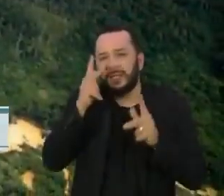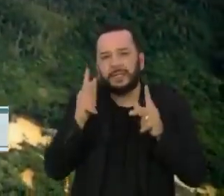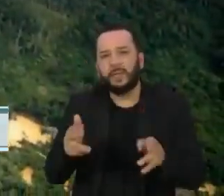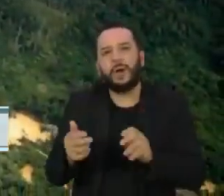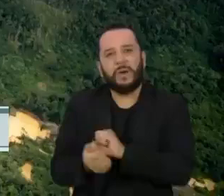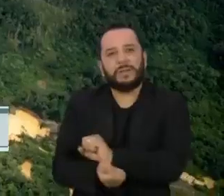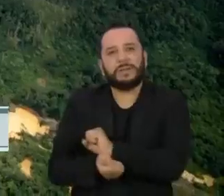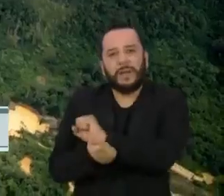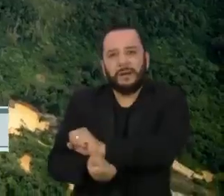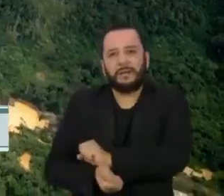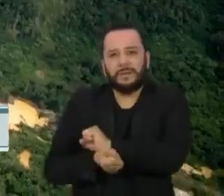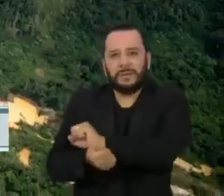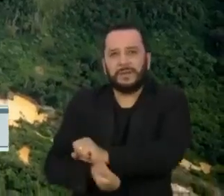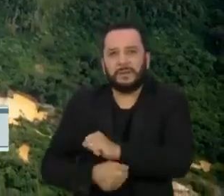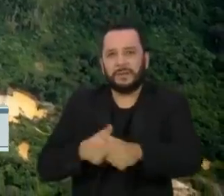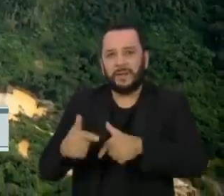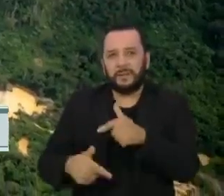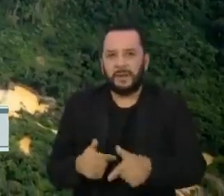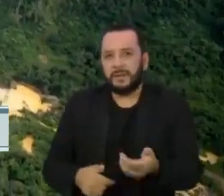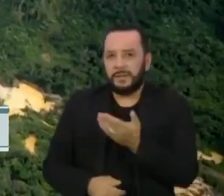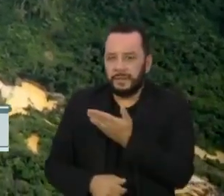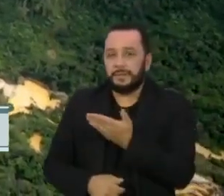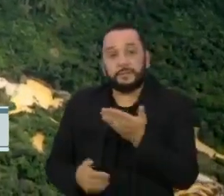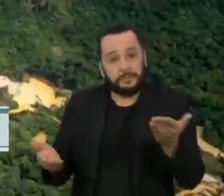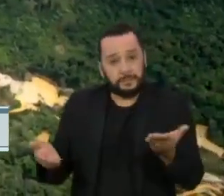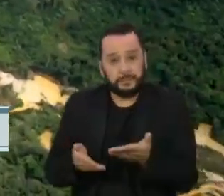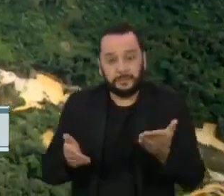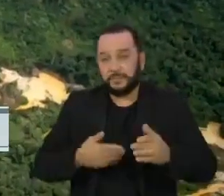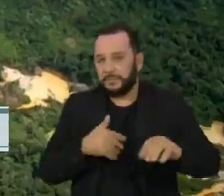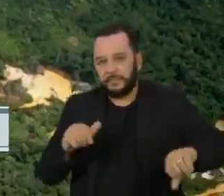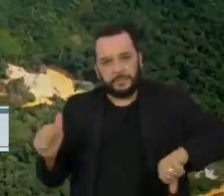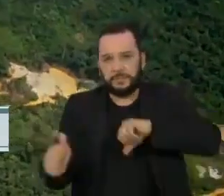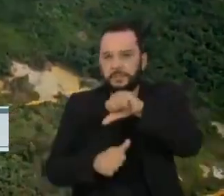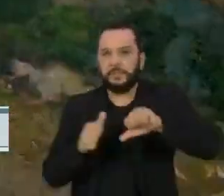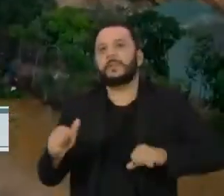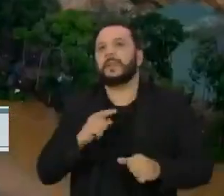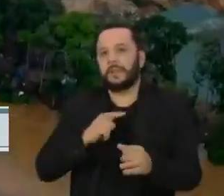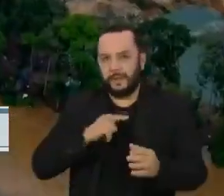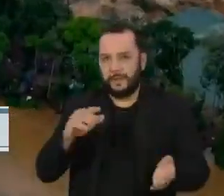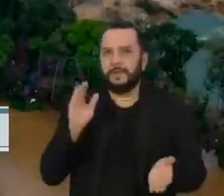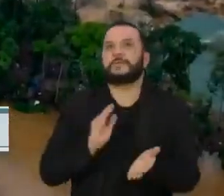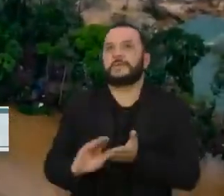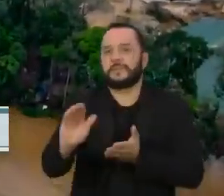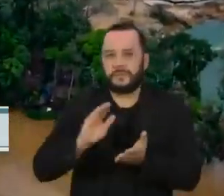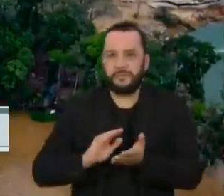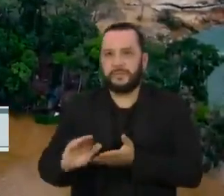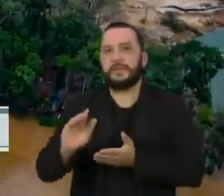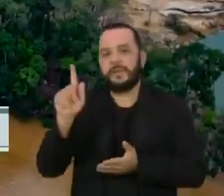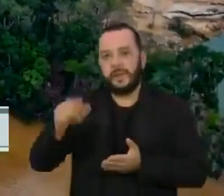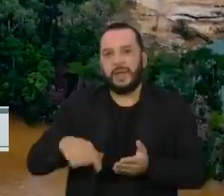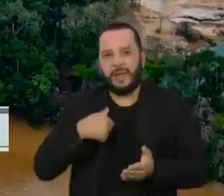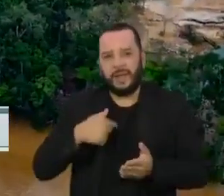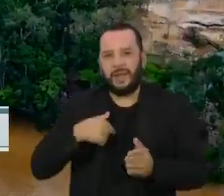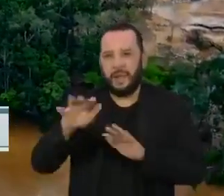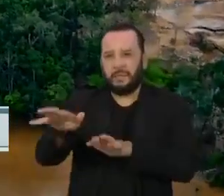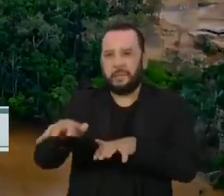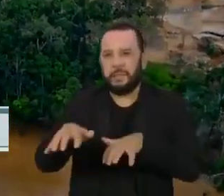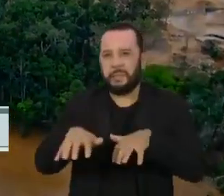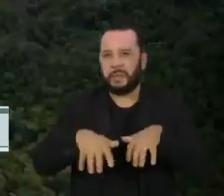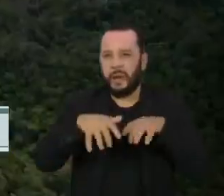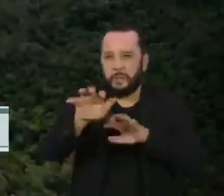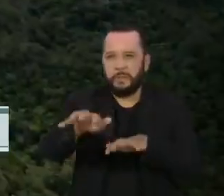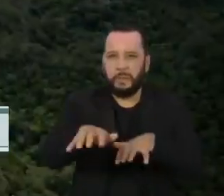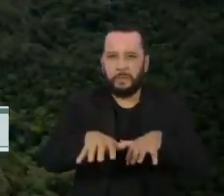O garimpo atual mudou. Com grandes investimentos, se tornou uma mineração pesada e